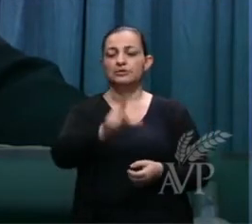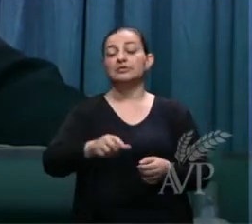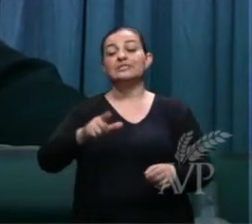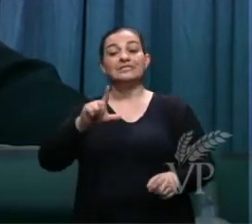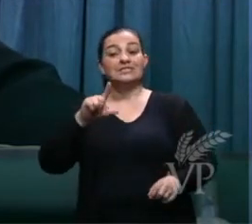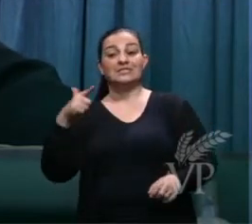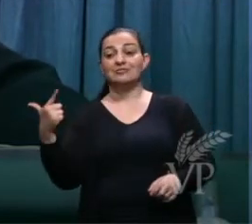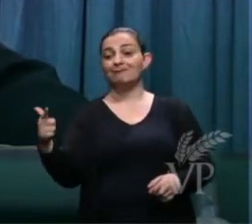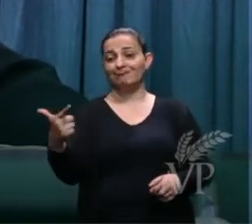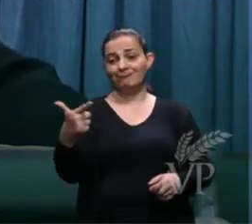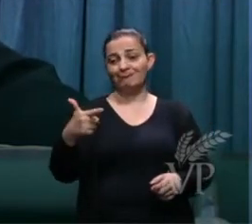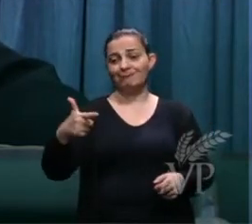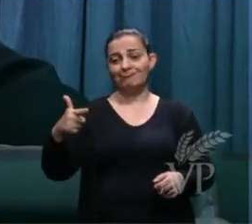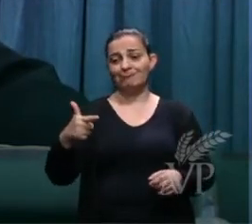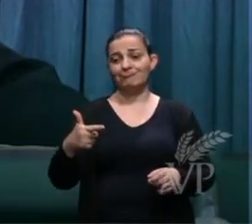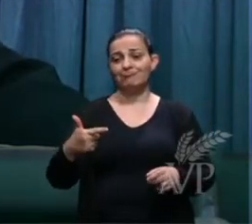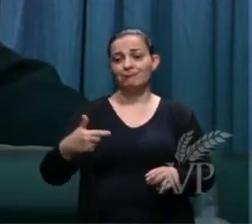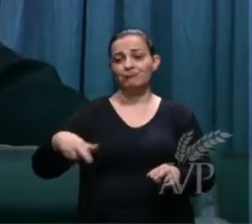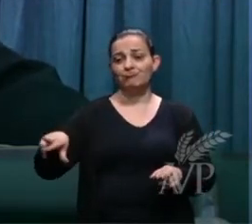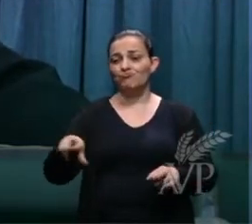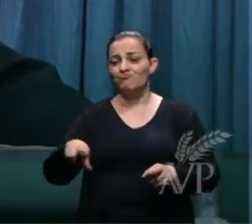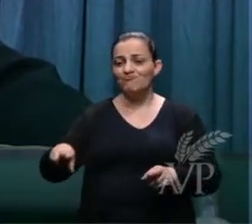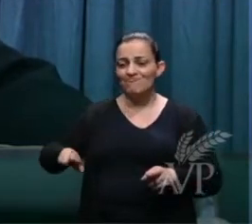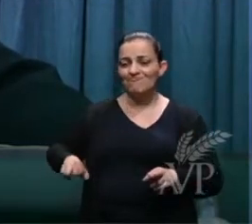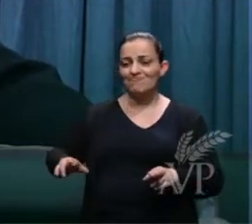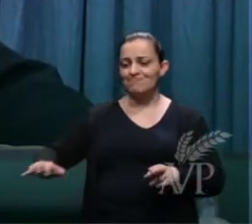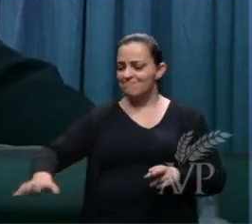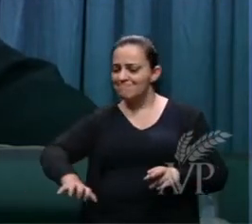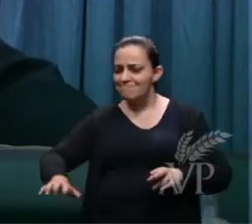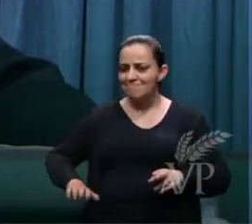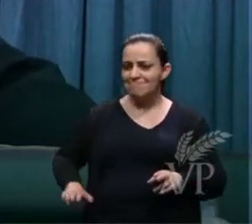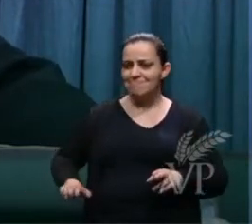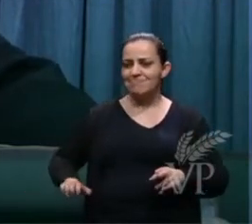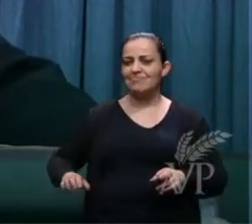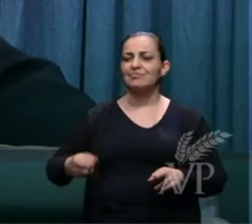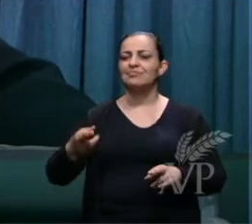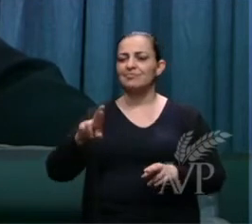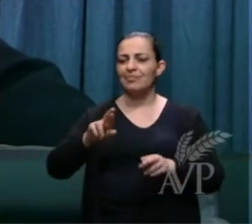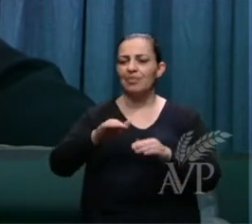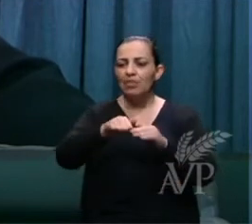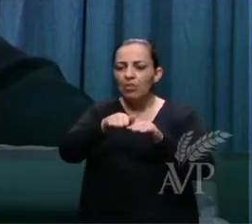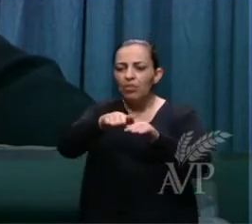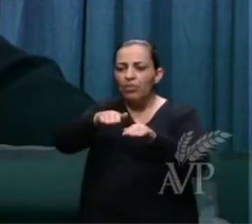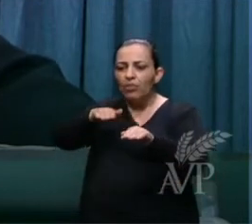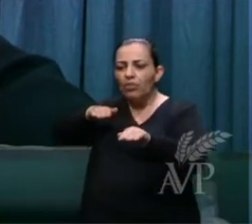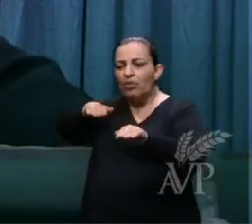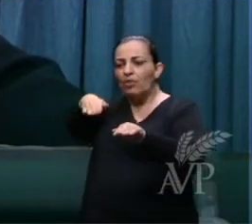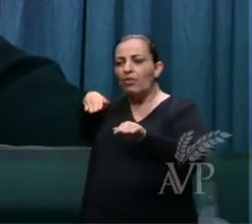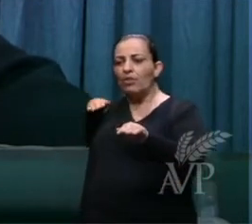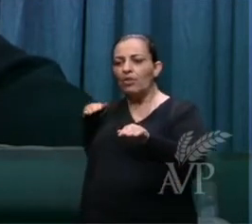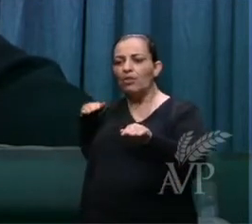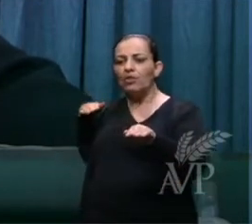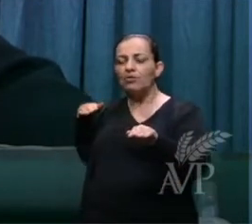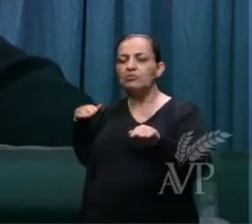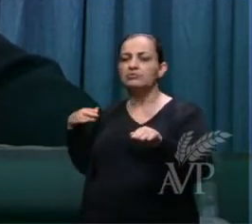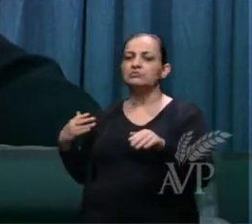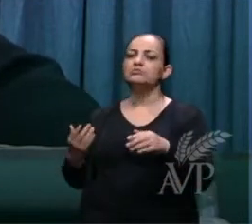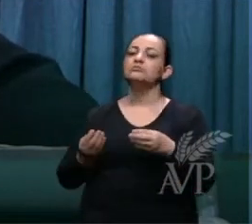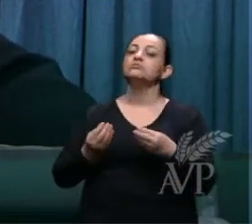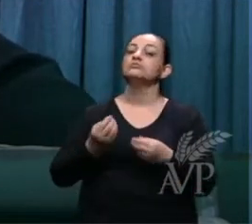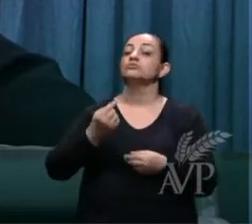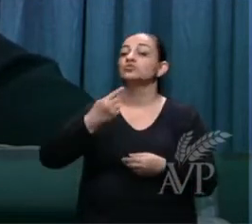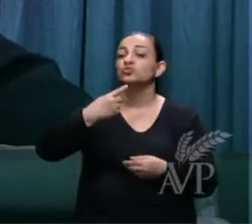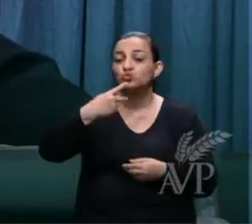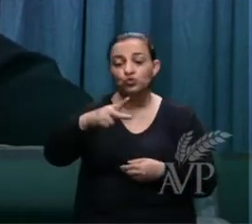marcha ré aquela coisinha que desnuca ali e vai devagar para trás você